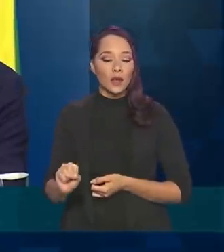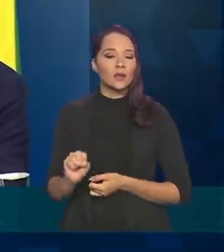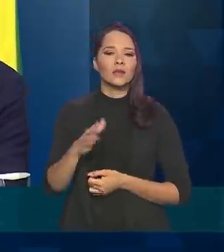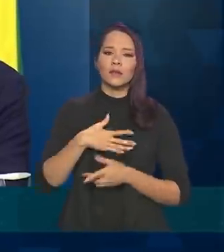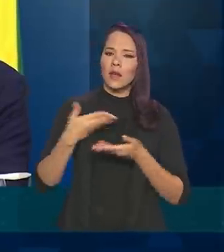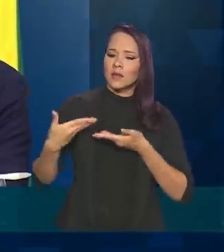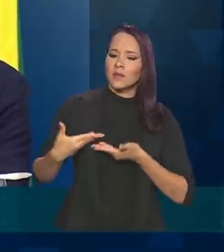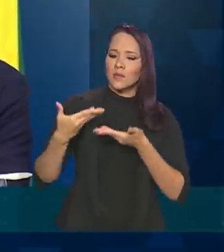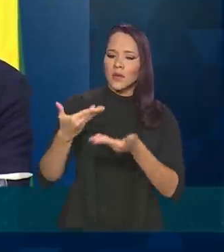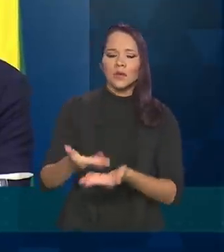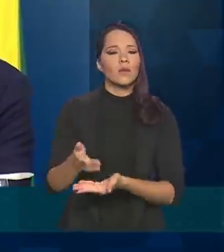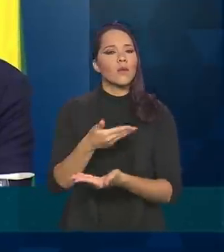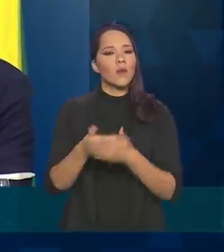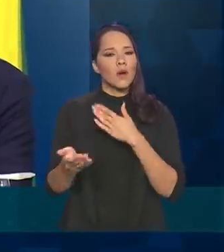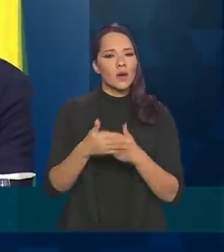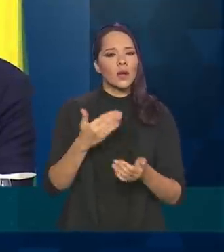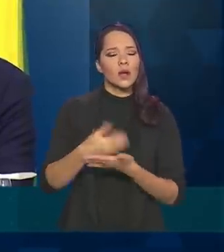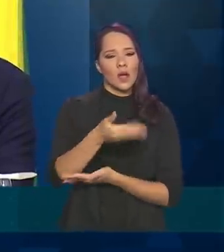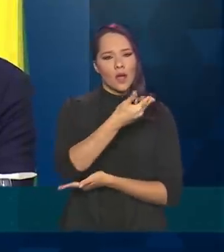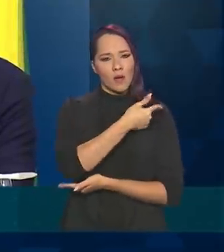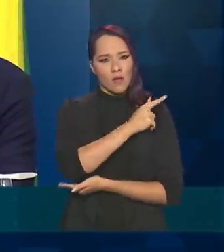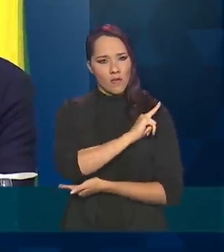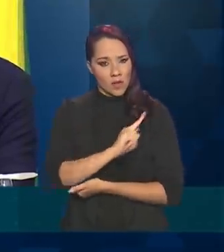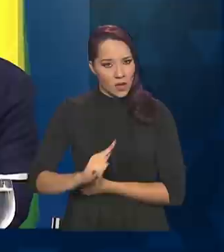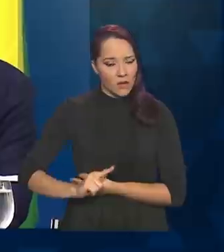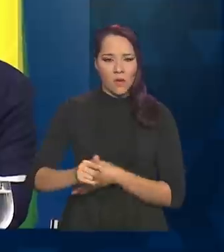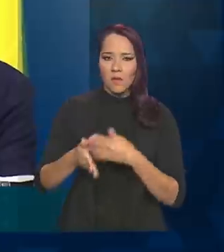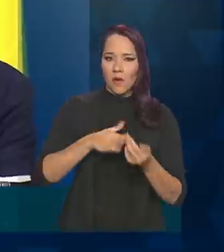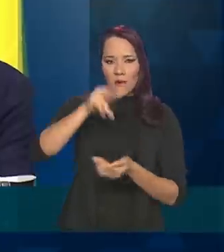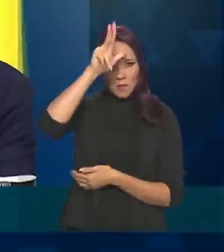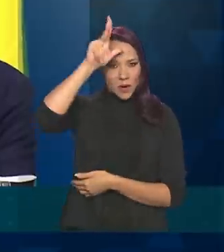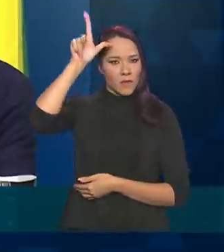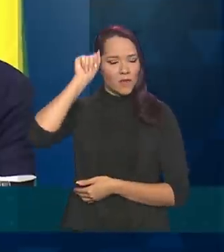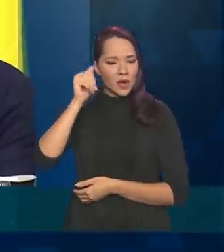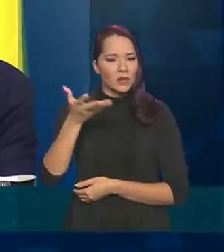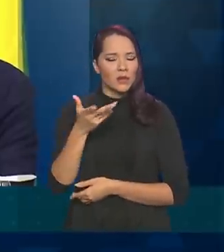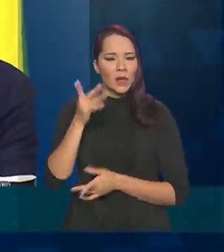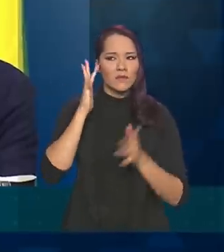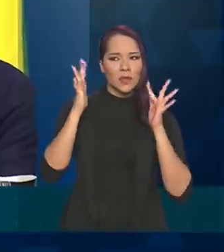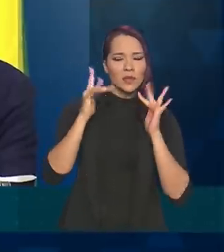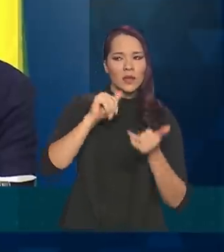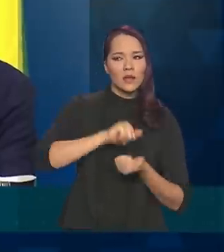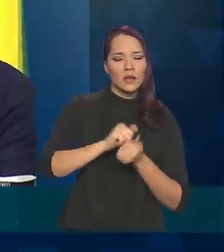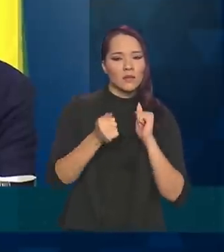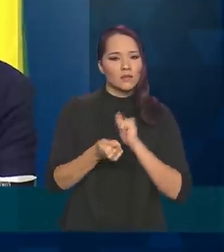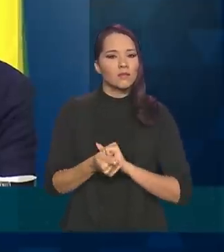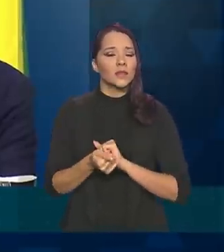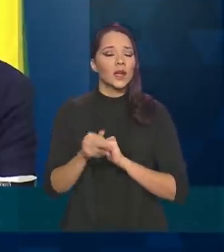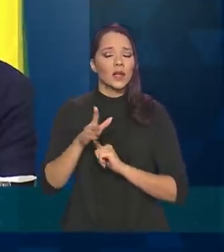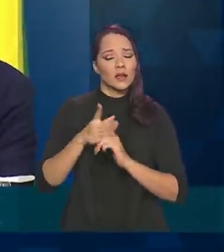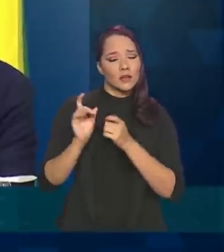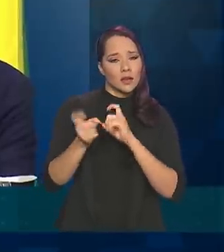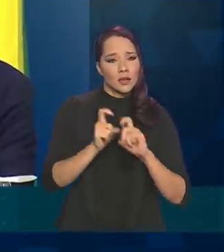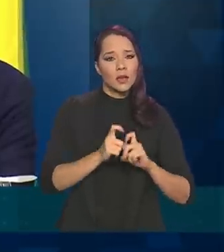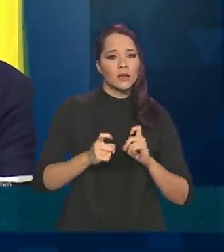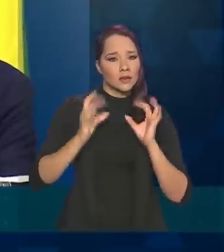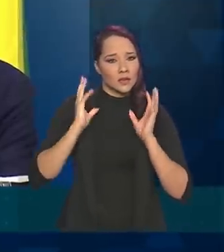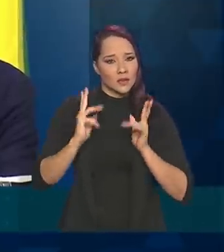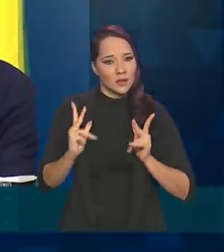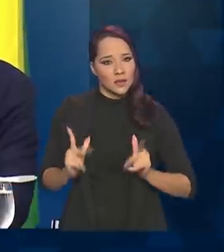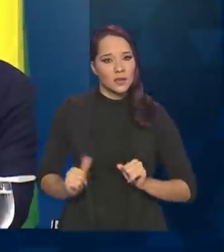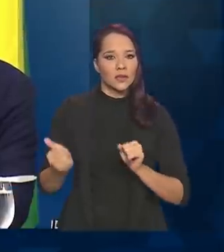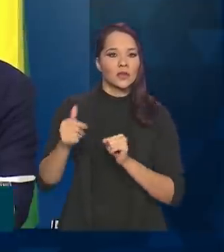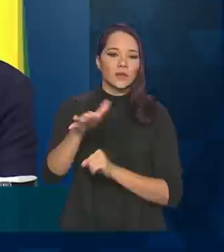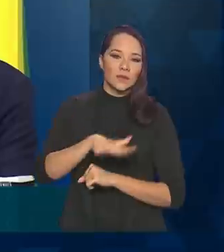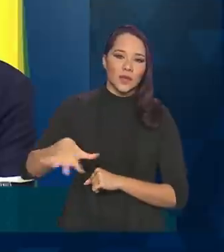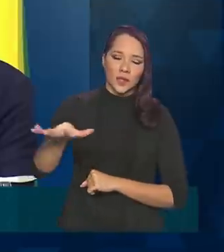qualquer governador, qualquer prefeito que queira fazer uma modelagem, queira pensar o assunto, queira debater estratégia de saneamento para a sua região. O